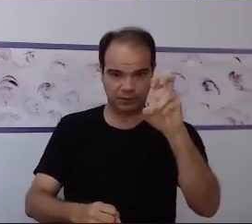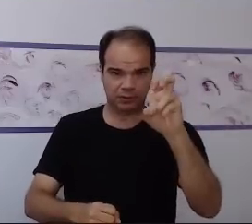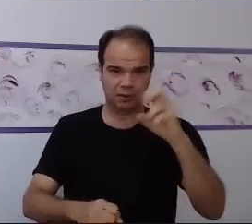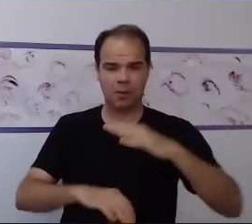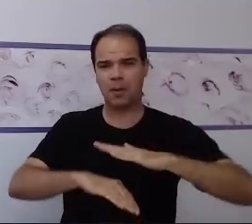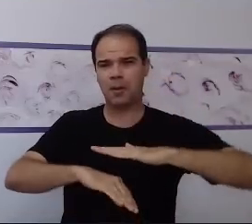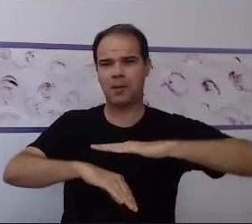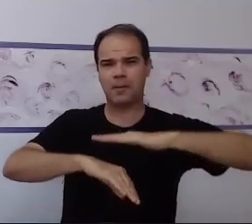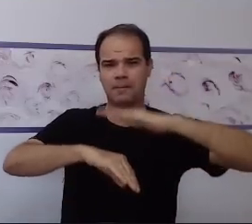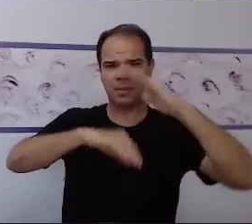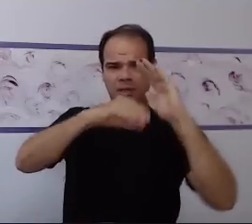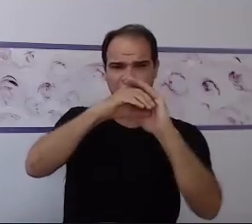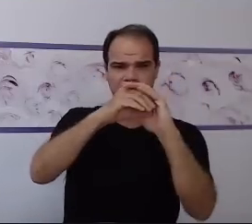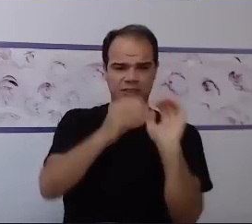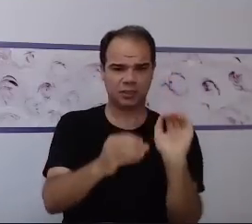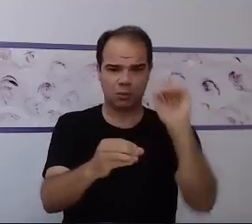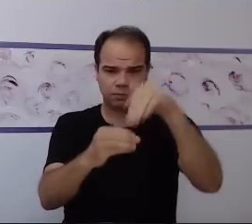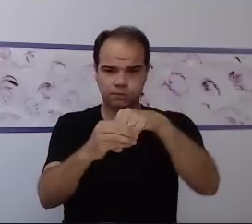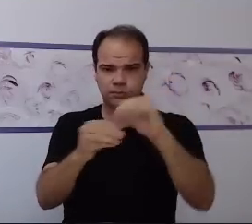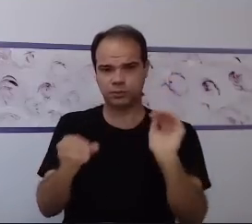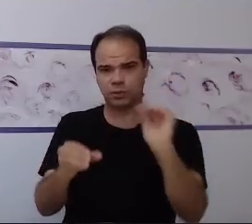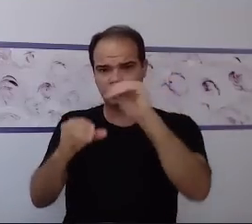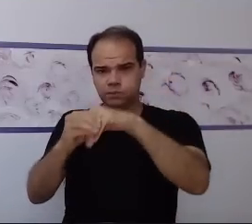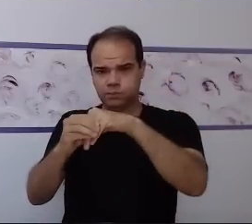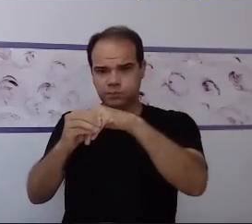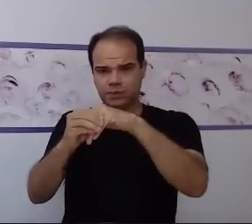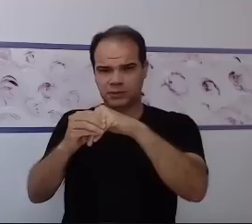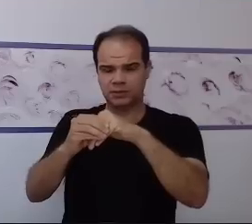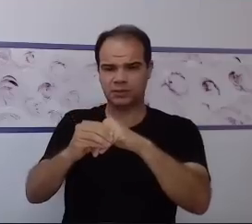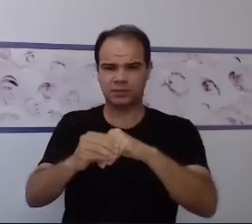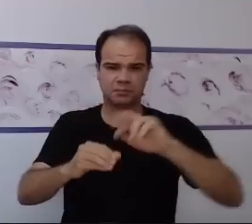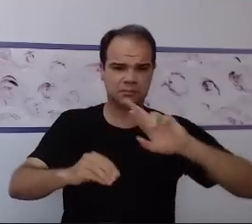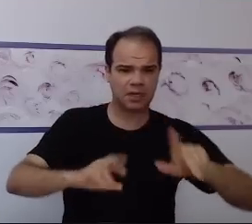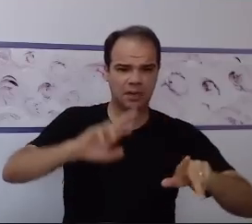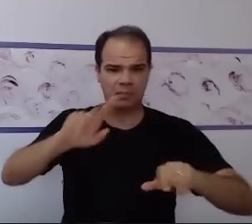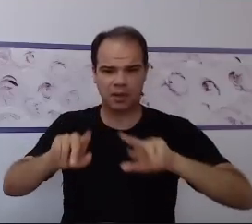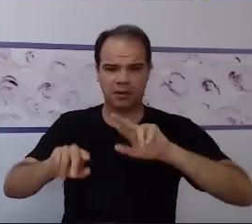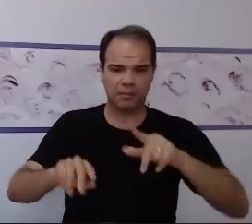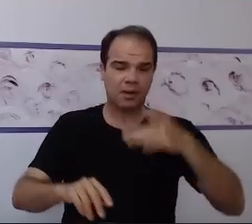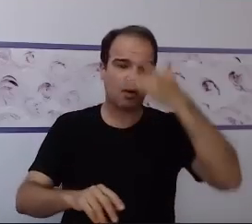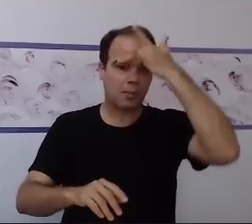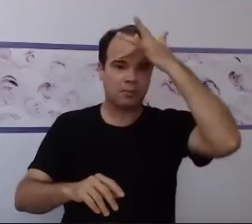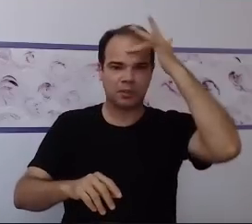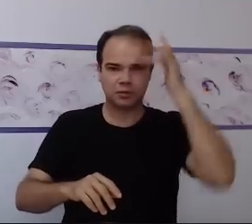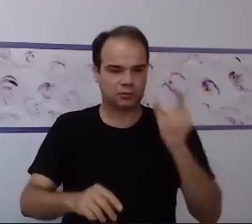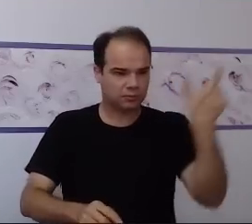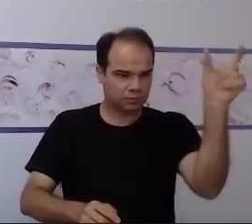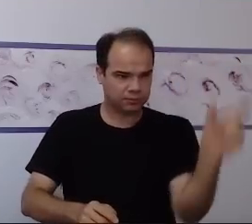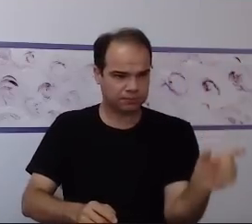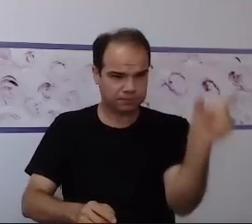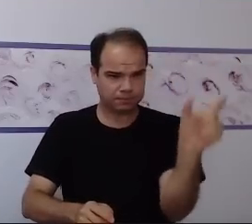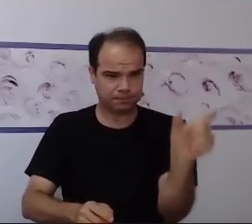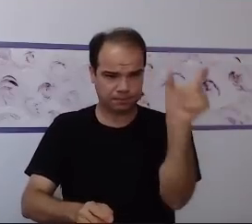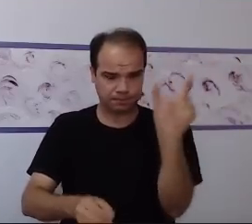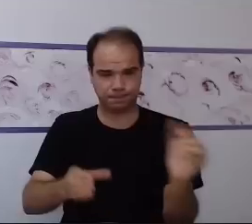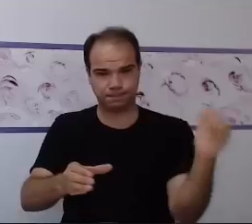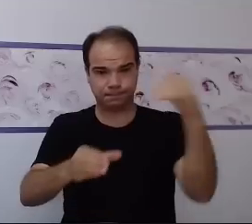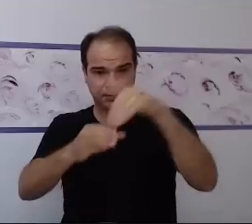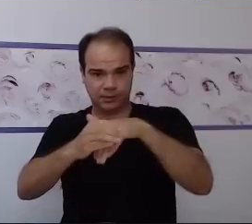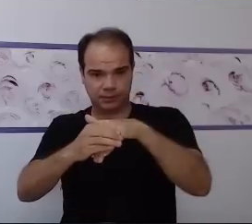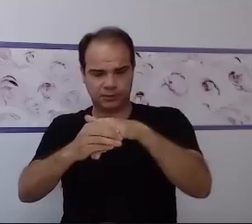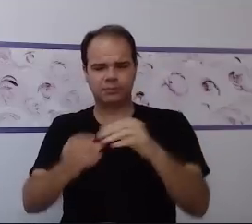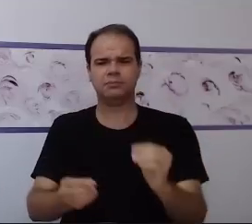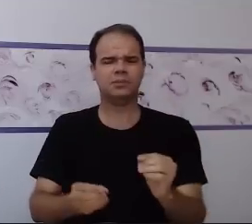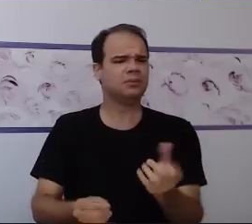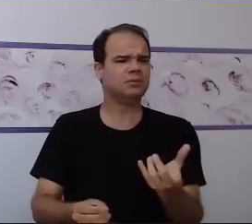dentro do mesmo contexto. Espectro, vários indivíduos, vários funcionamentos. E o que é o transtorno